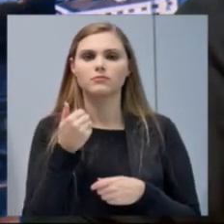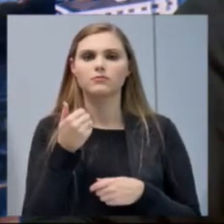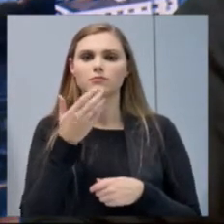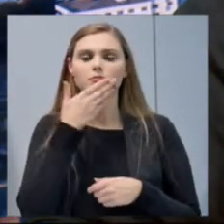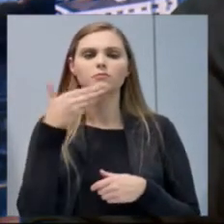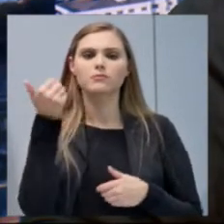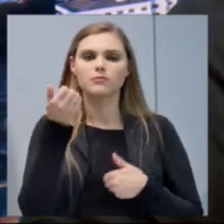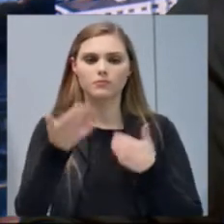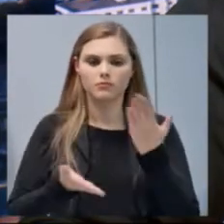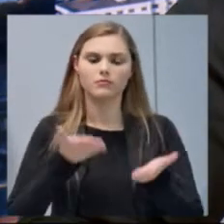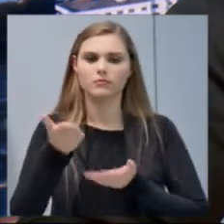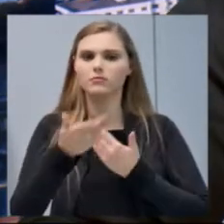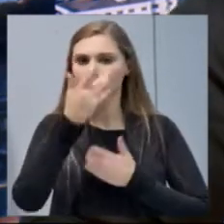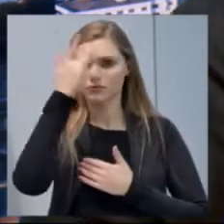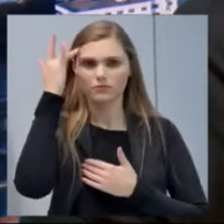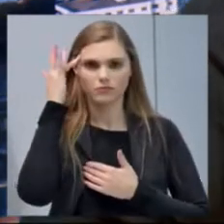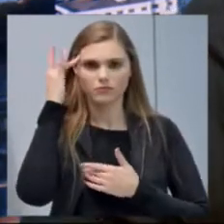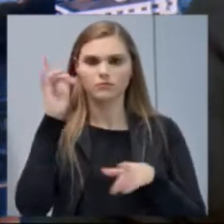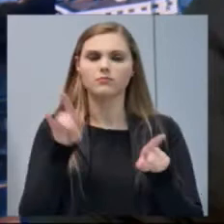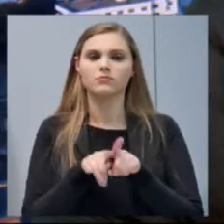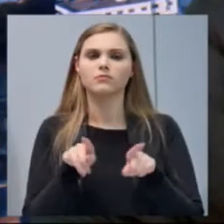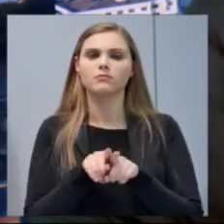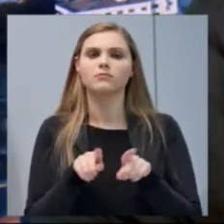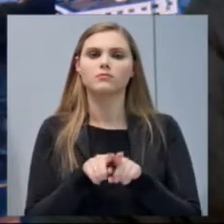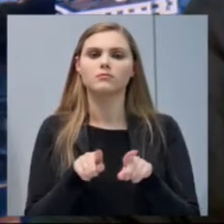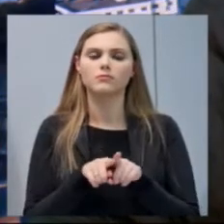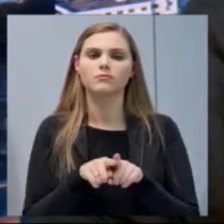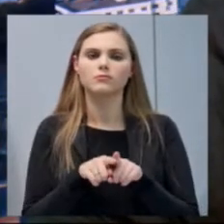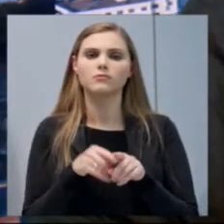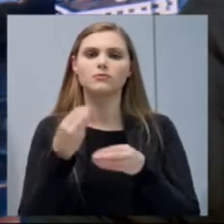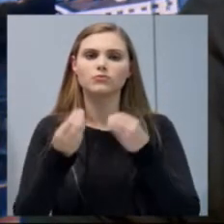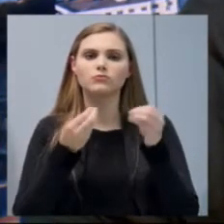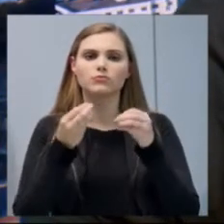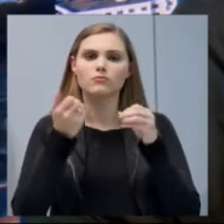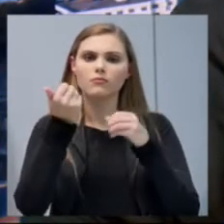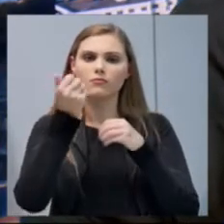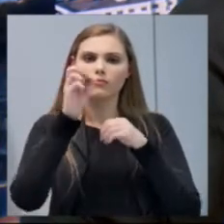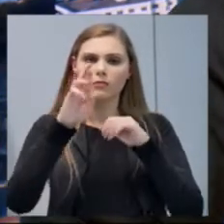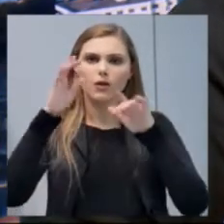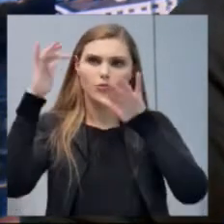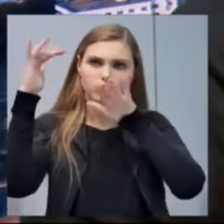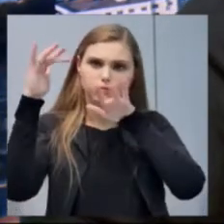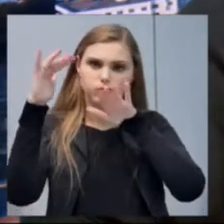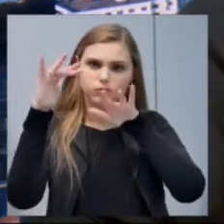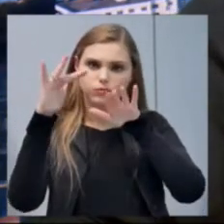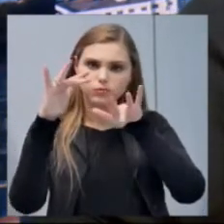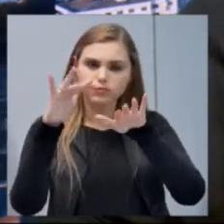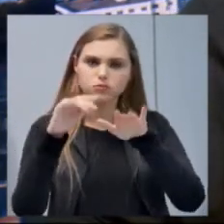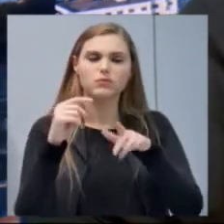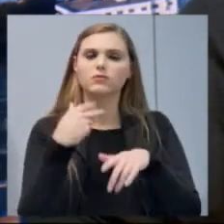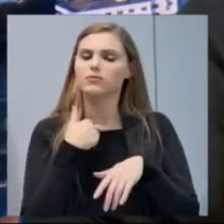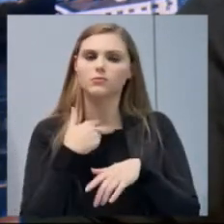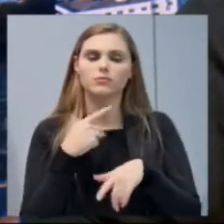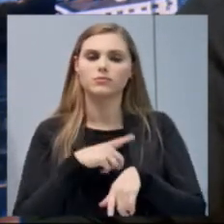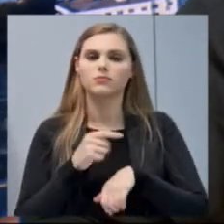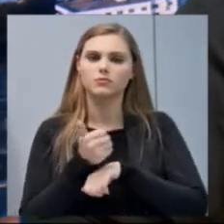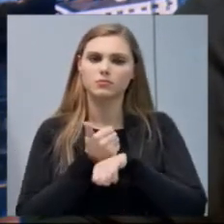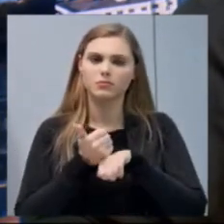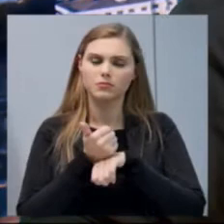melhor atendimento, para também, vamos citar aqui como climatizadores, não se pode ter uma farmácia,